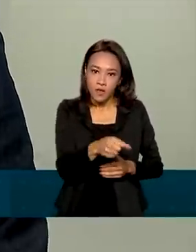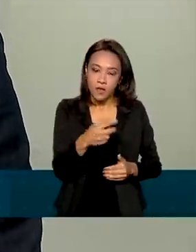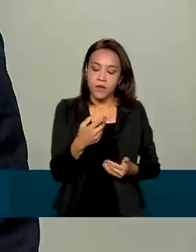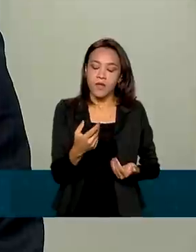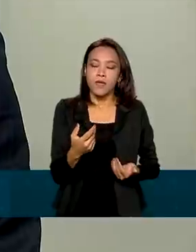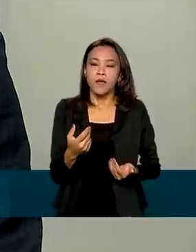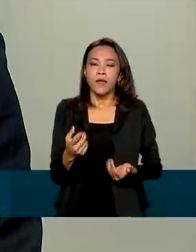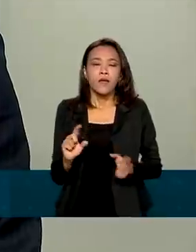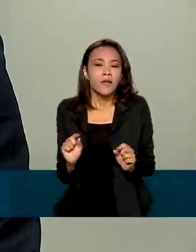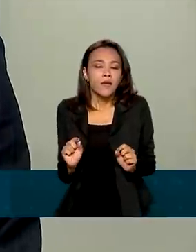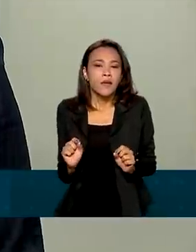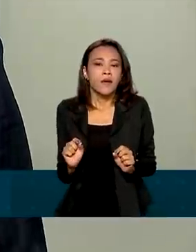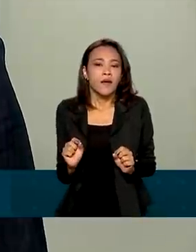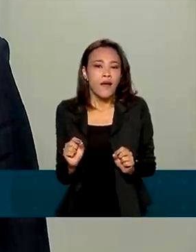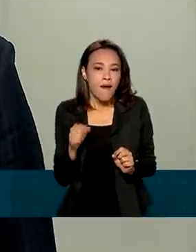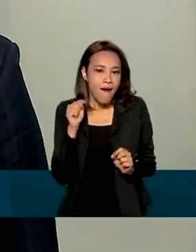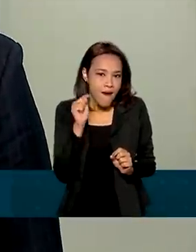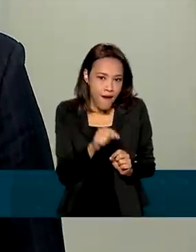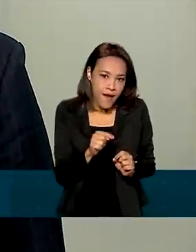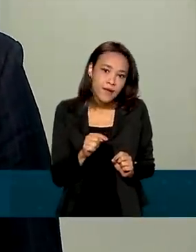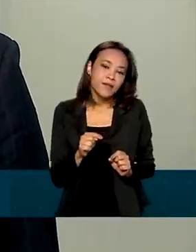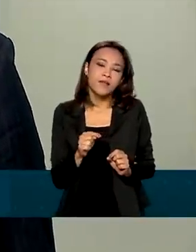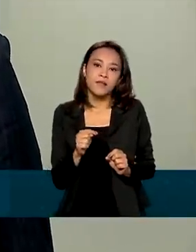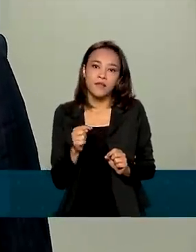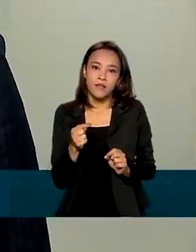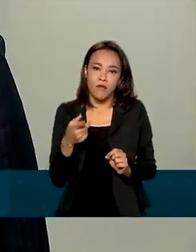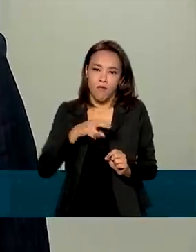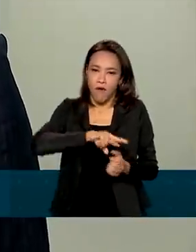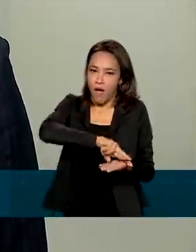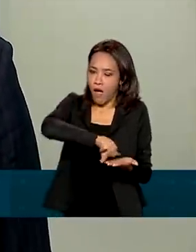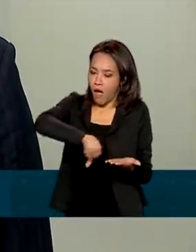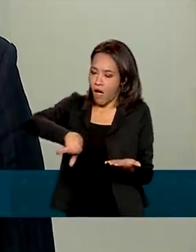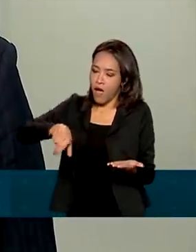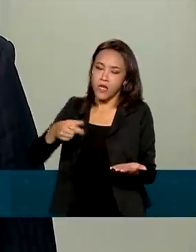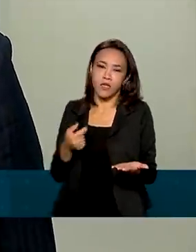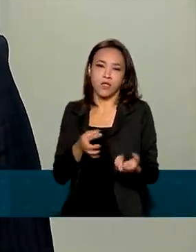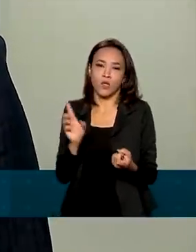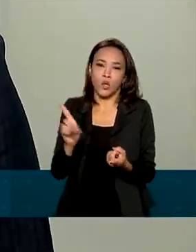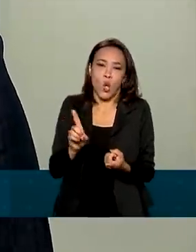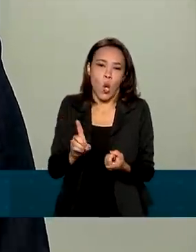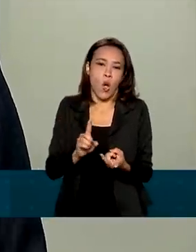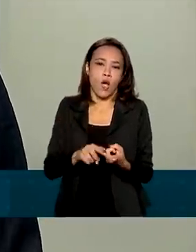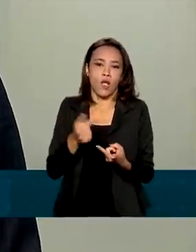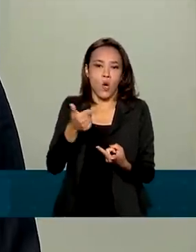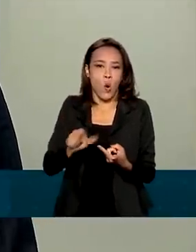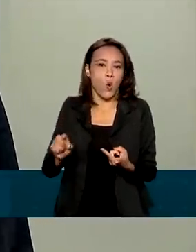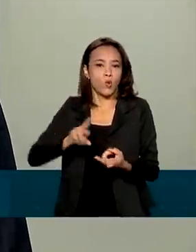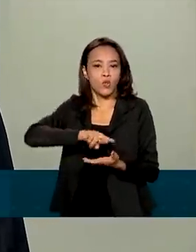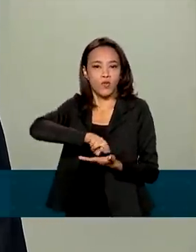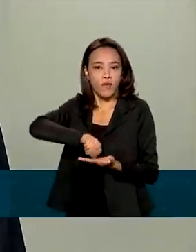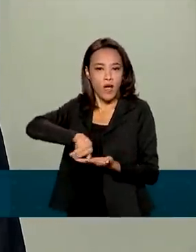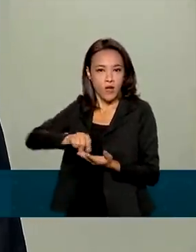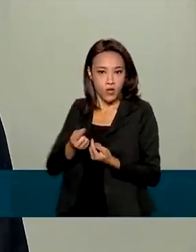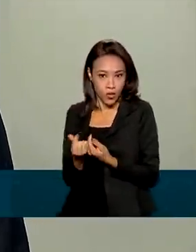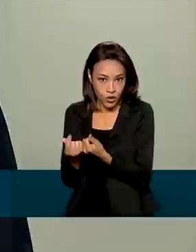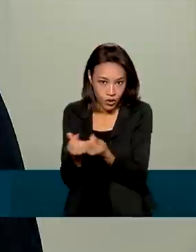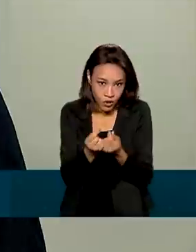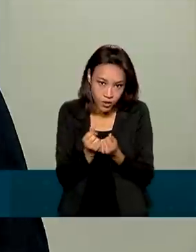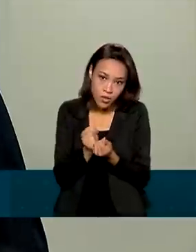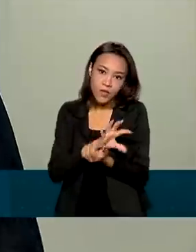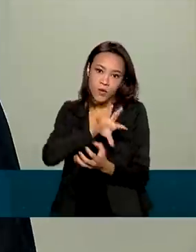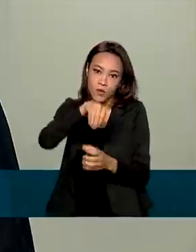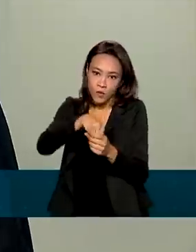e ela, que por sua vez, é baseada em uma cesta de moedas, que inclui, entre outras, o dólar, o ien, o euro e a libra.